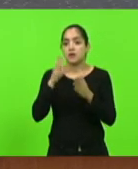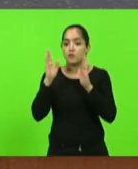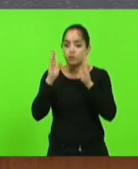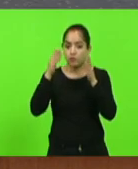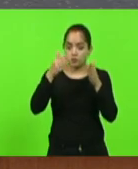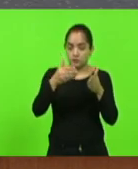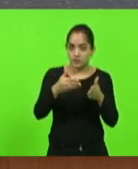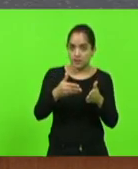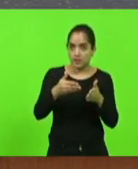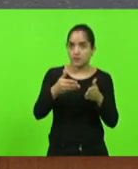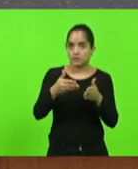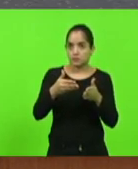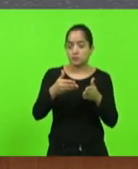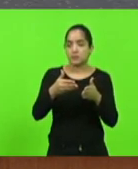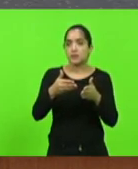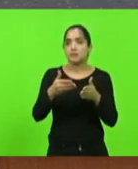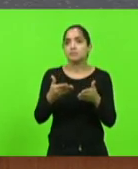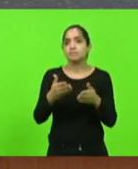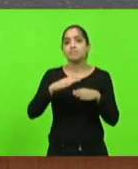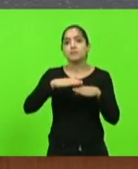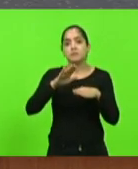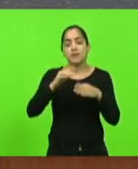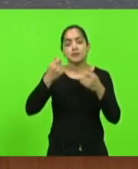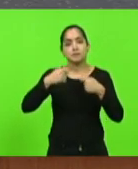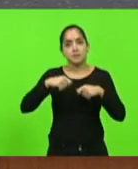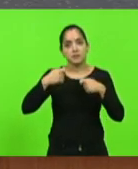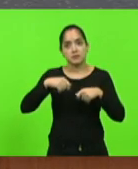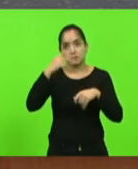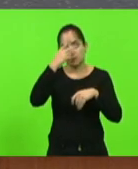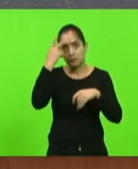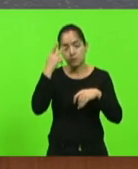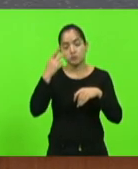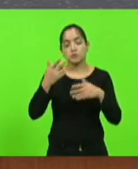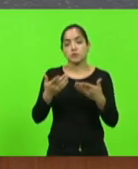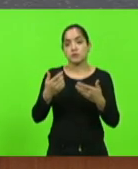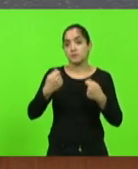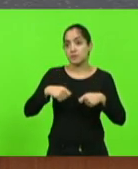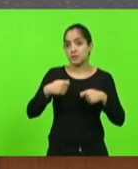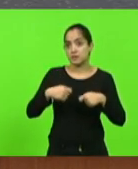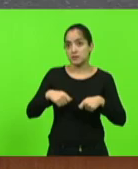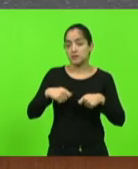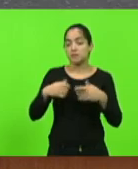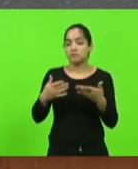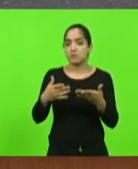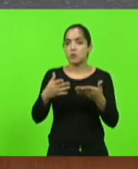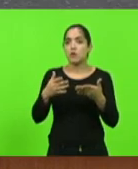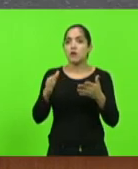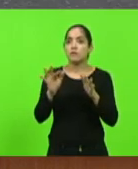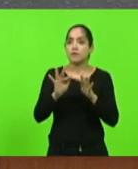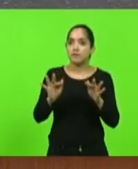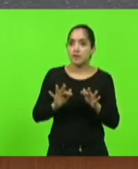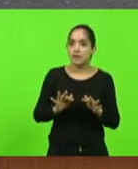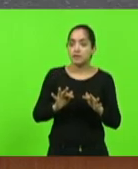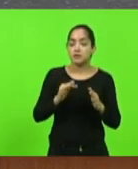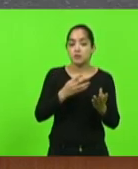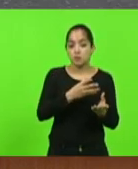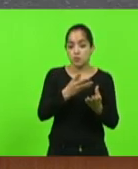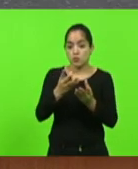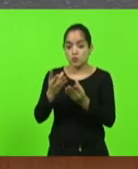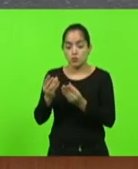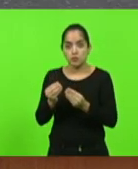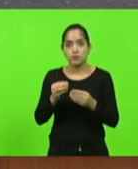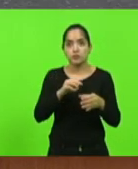para aqueles que mais precisam, eu fiquei realmente muito contente porque muitos dos municípios da minha